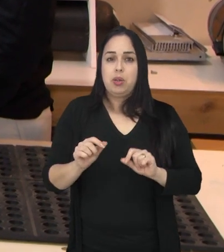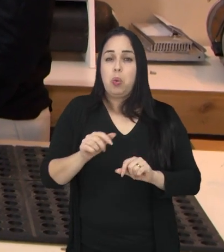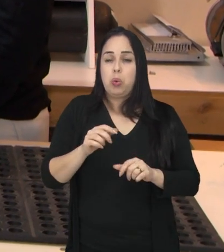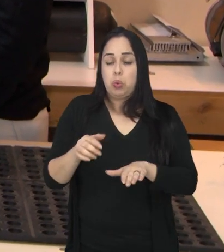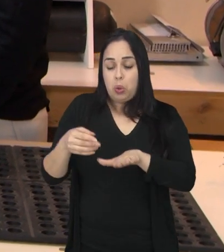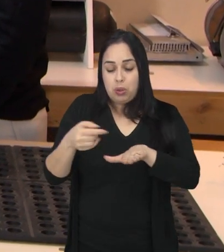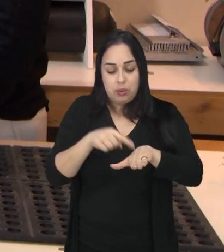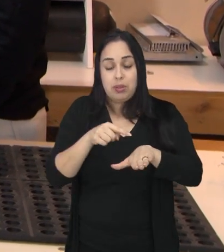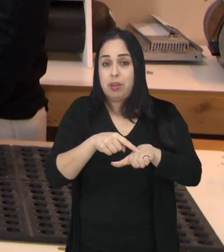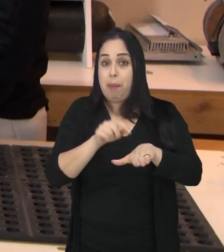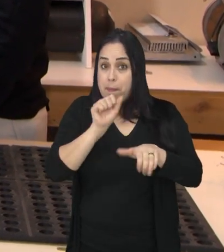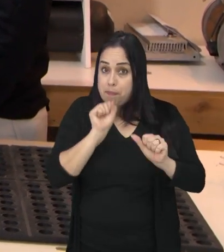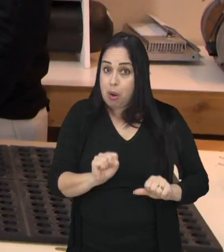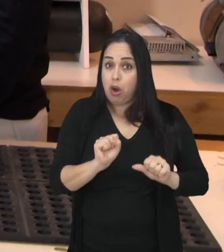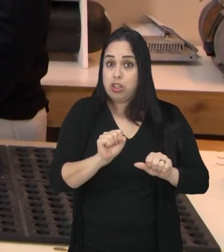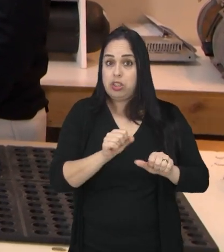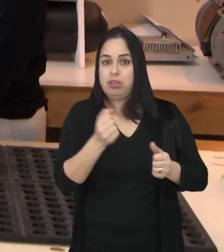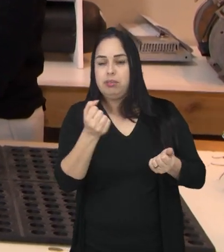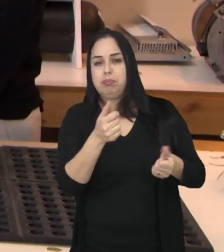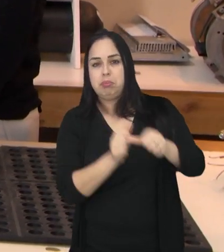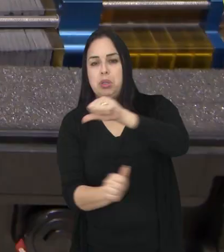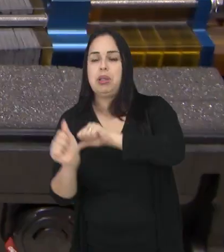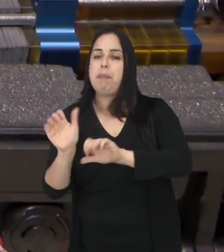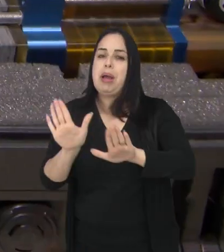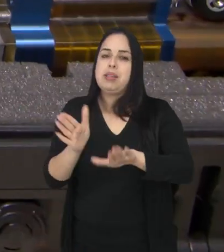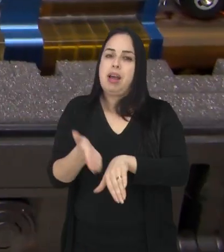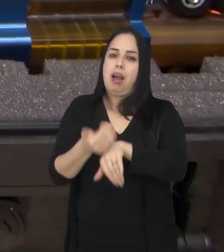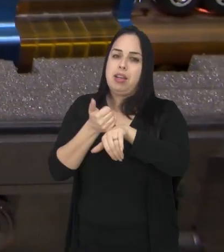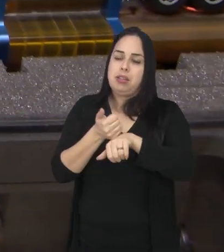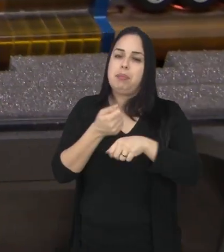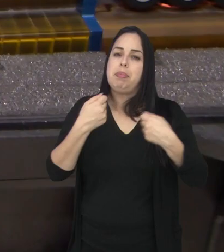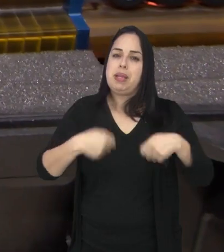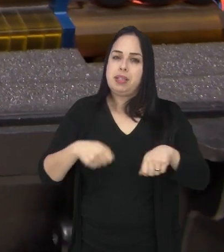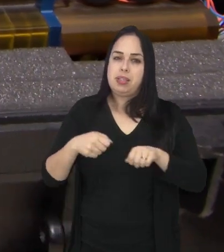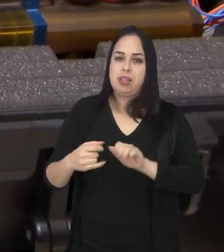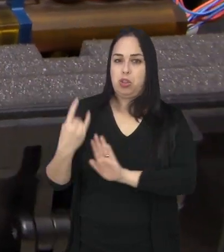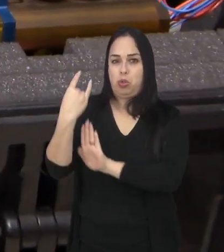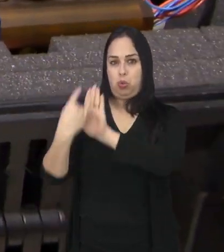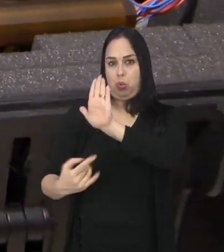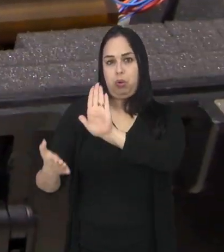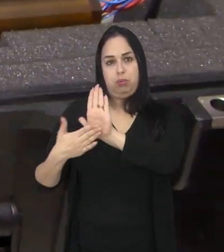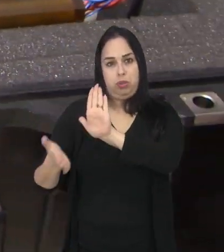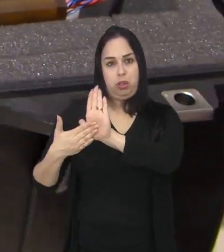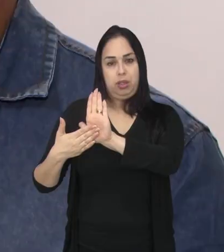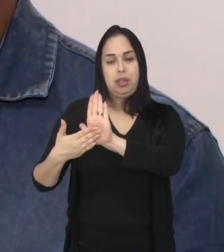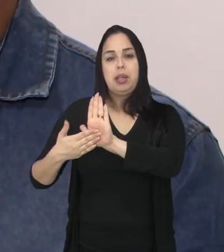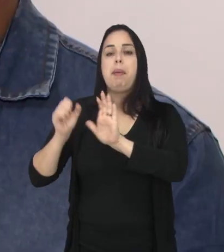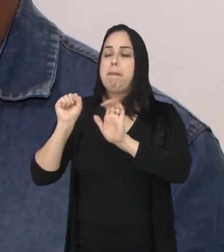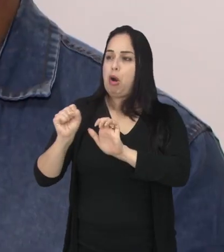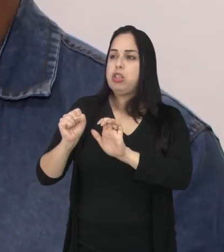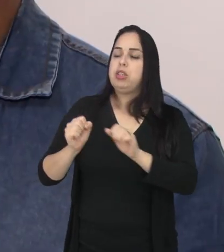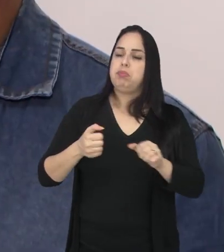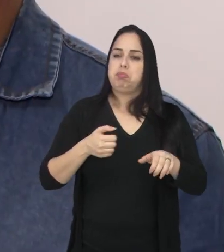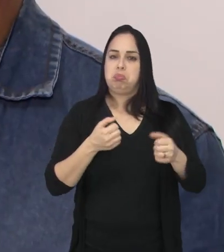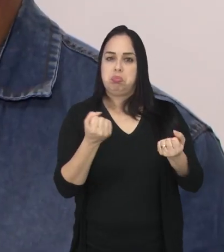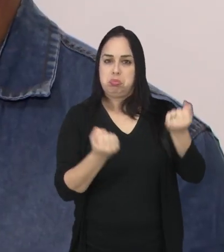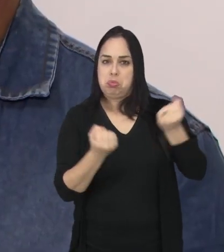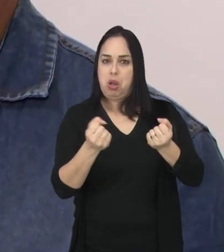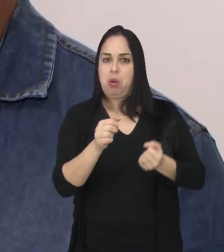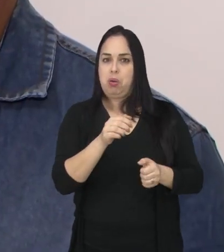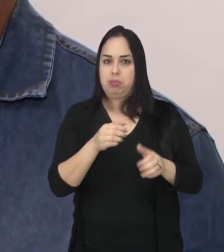quase todos os veículos podem ser convertidos, mas precisam de uma autorização para rodar. Como qualquer